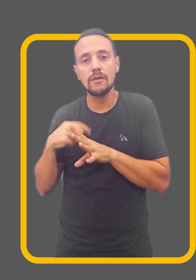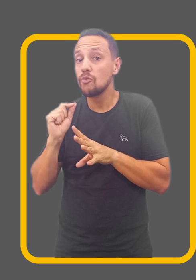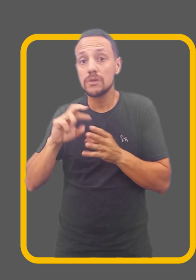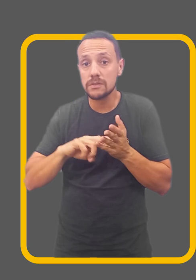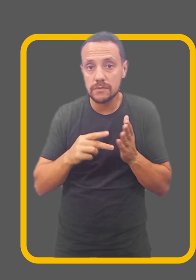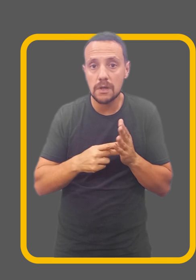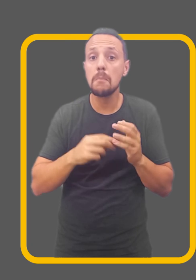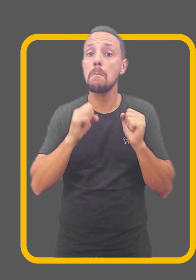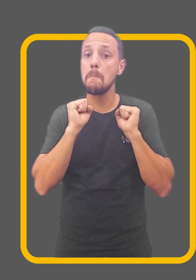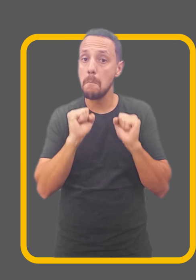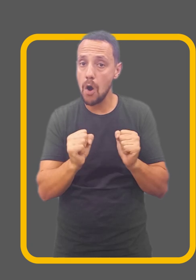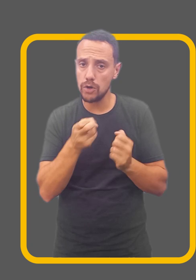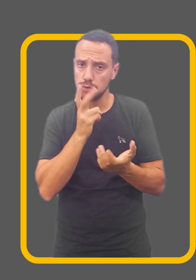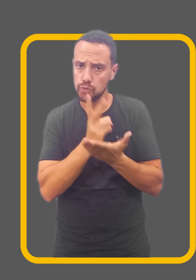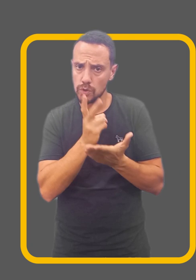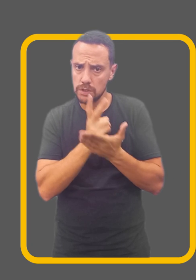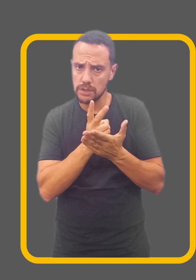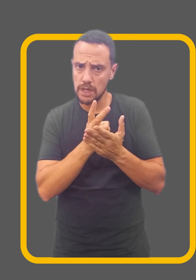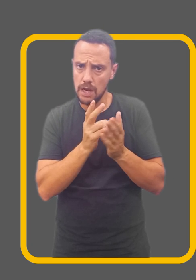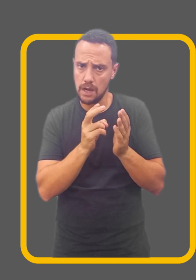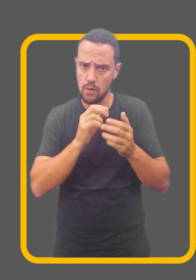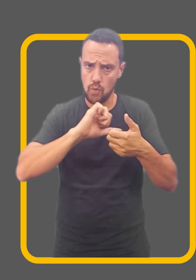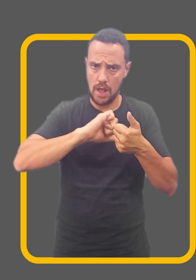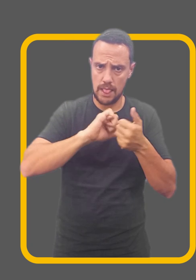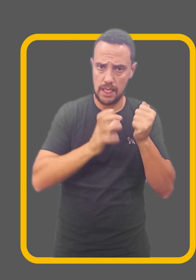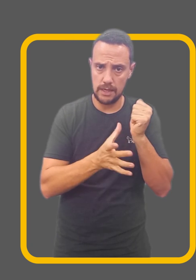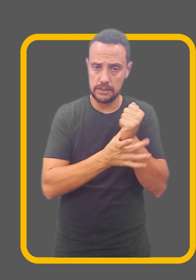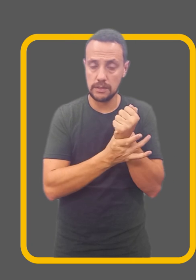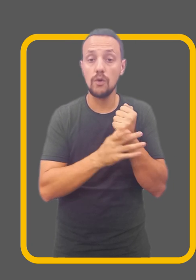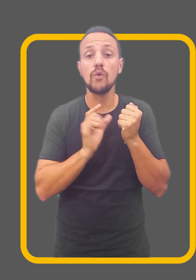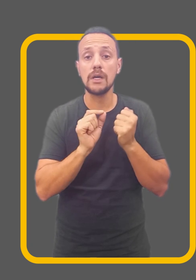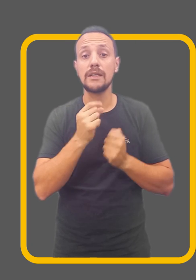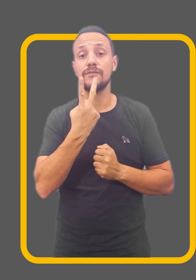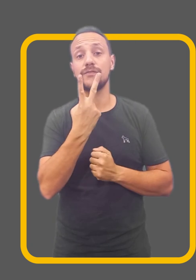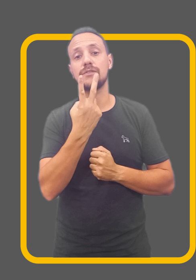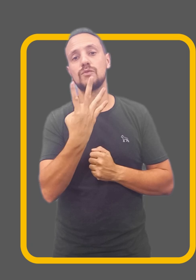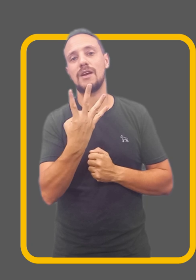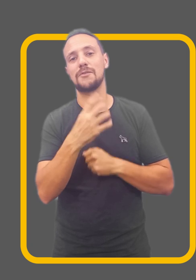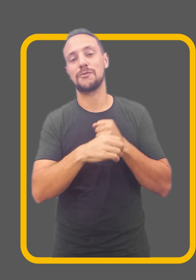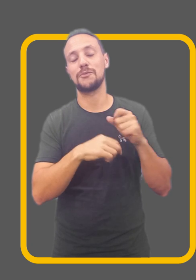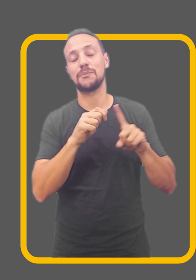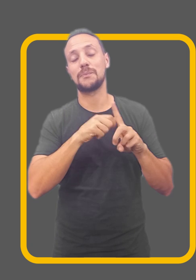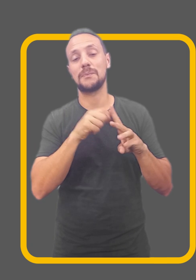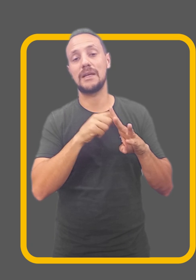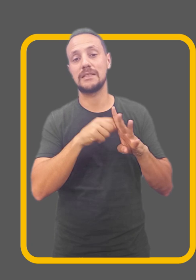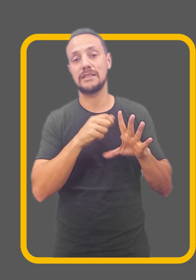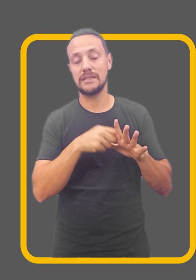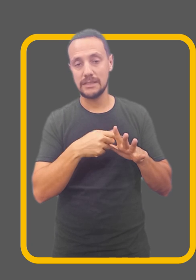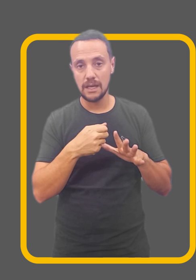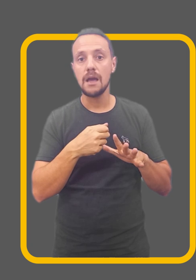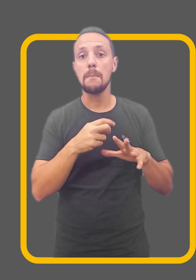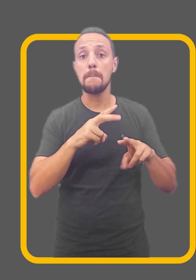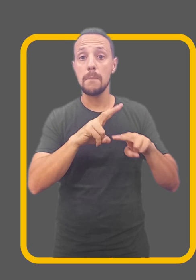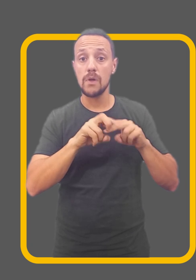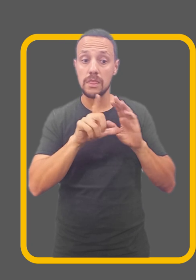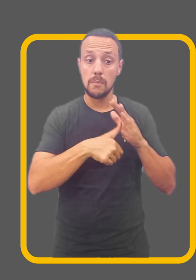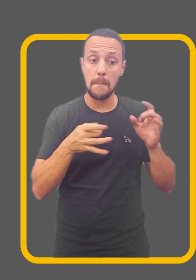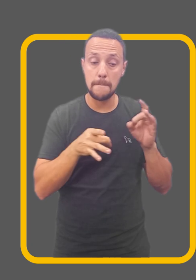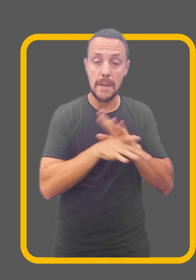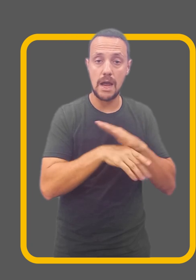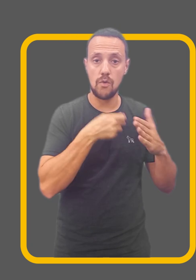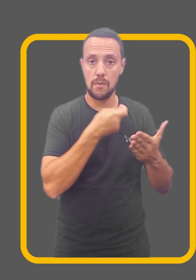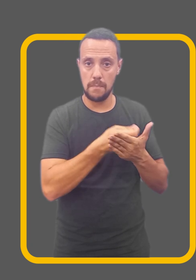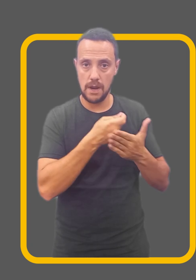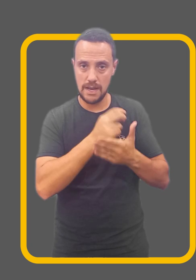que você pode manter a qualidade segurado por 24 meses após parar de contribuir para o INSS.